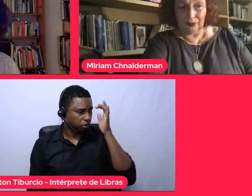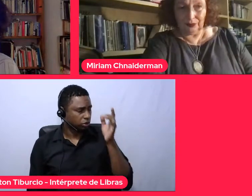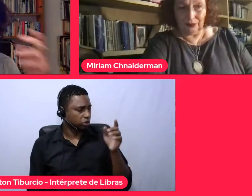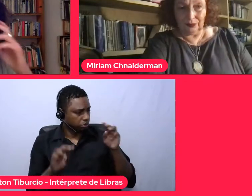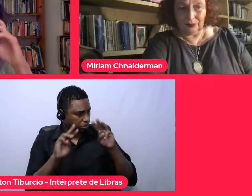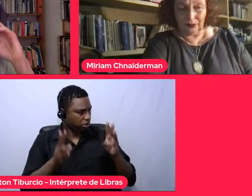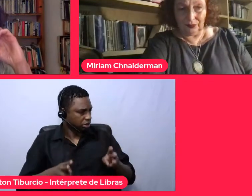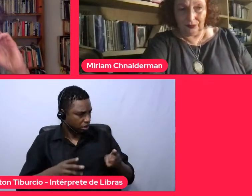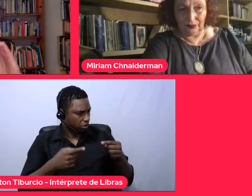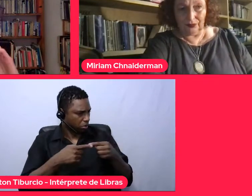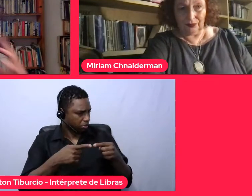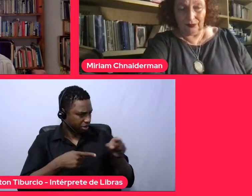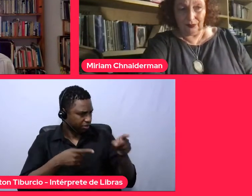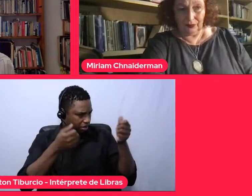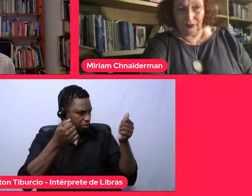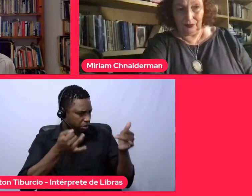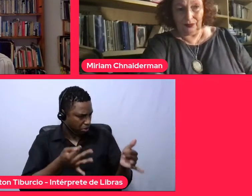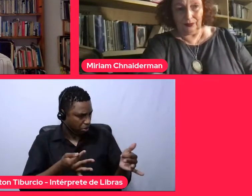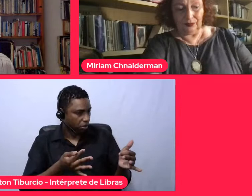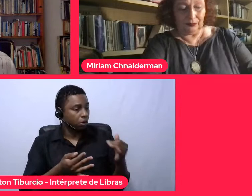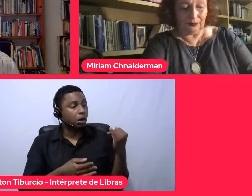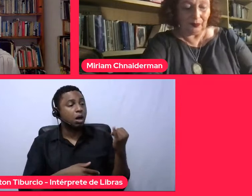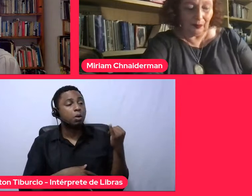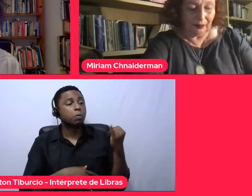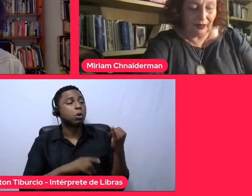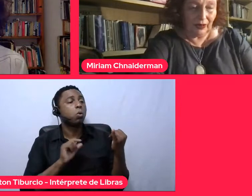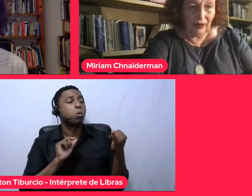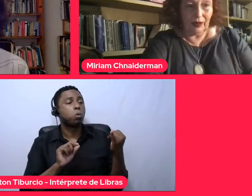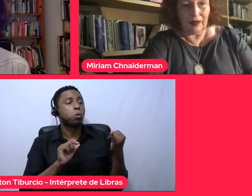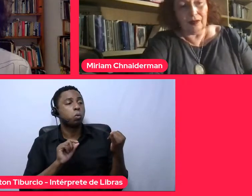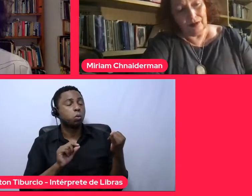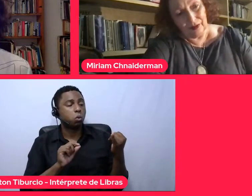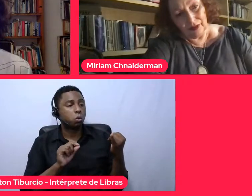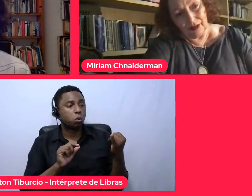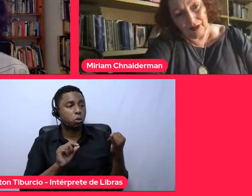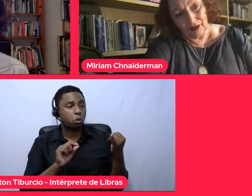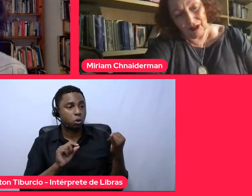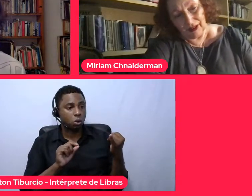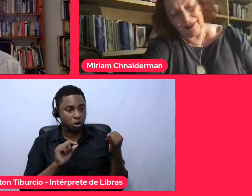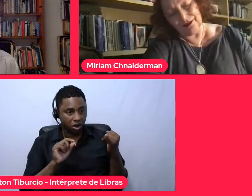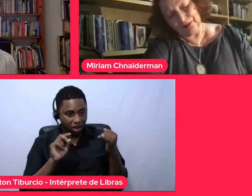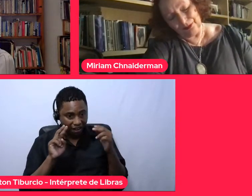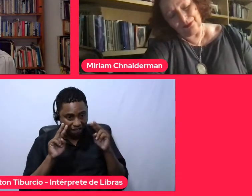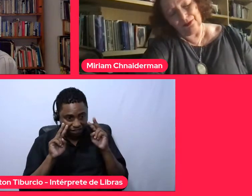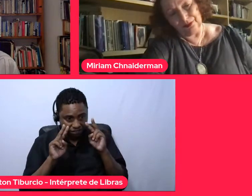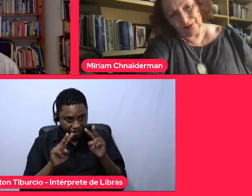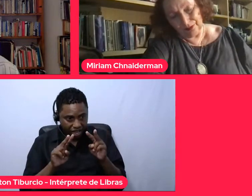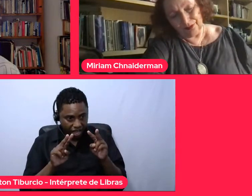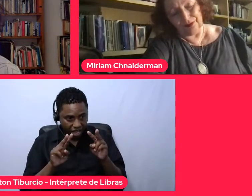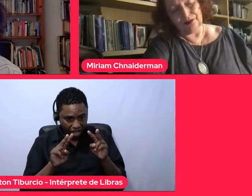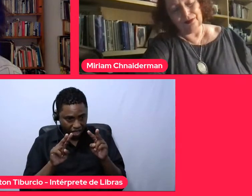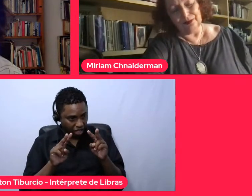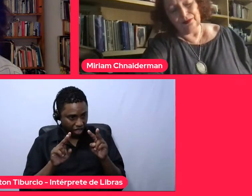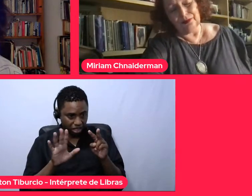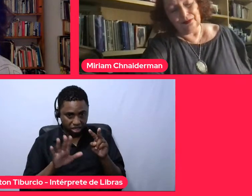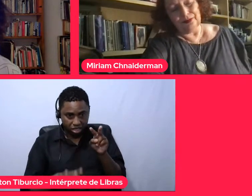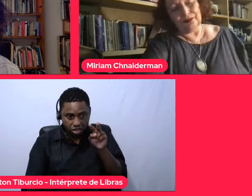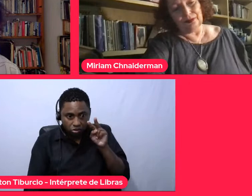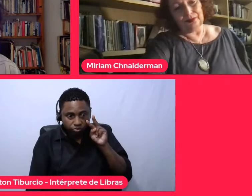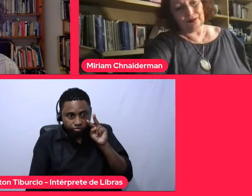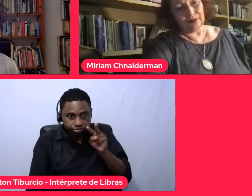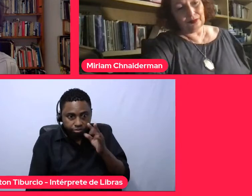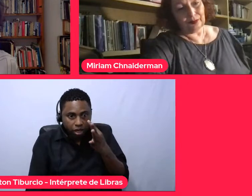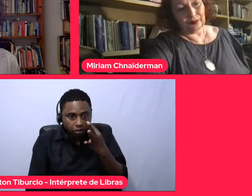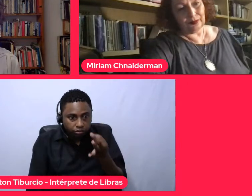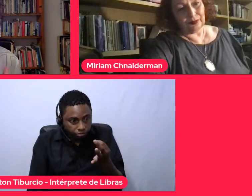falando no começo, que eu acho muito importante do ver e olhar, olhar e ver, que